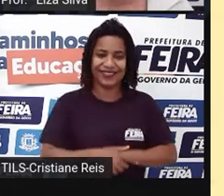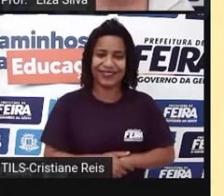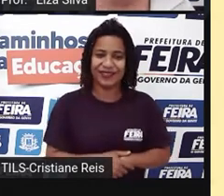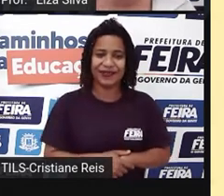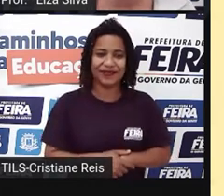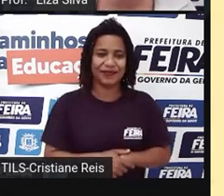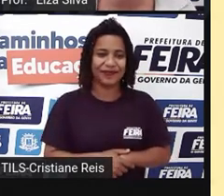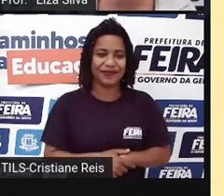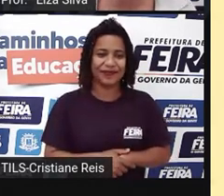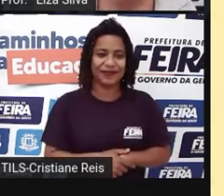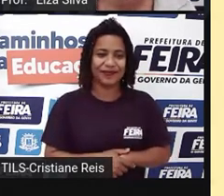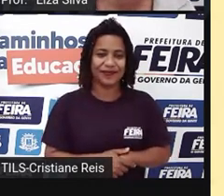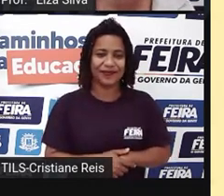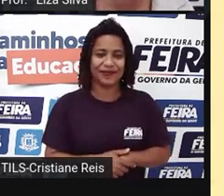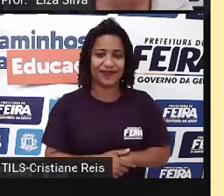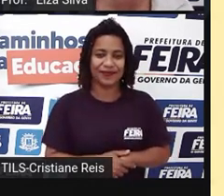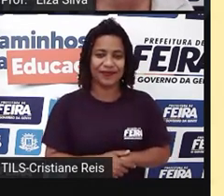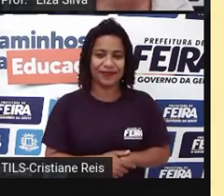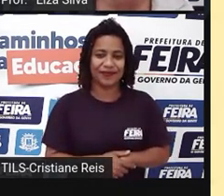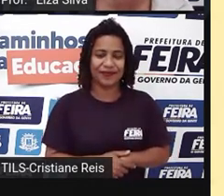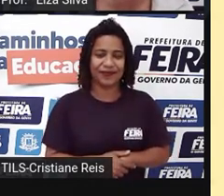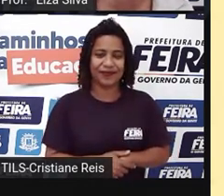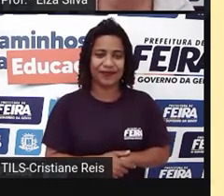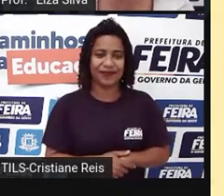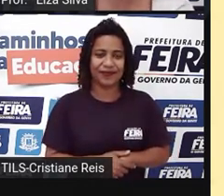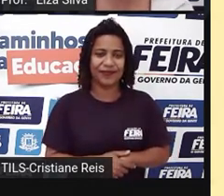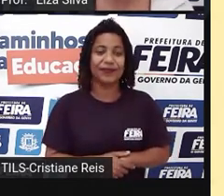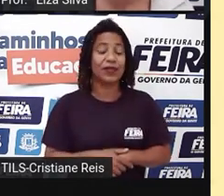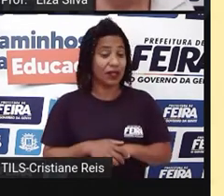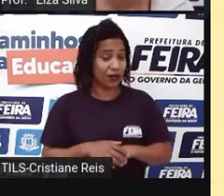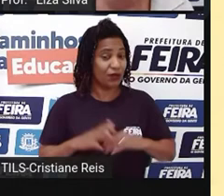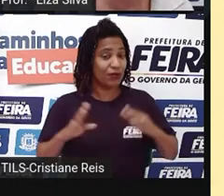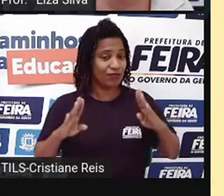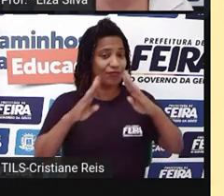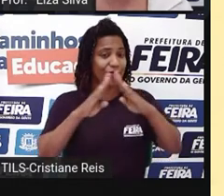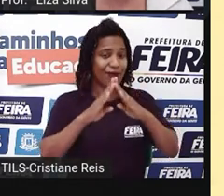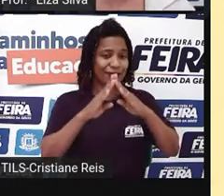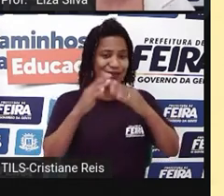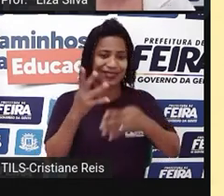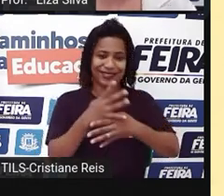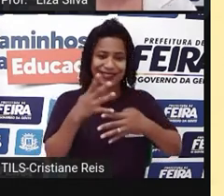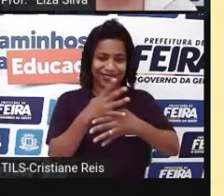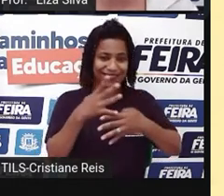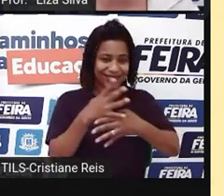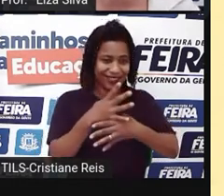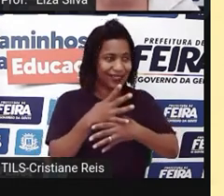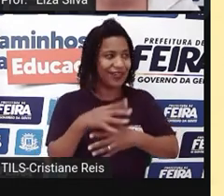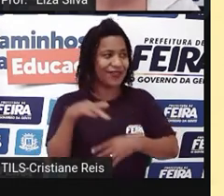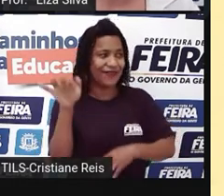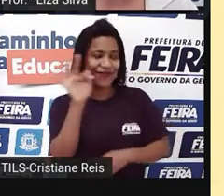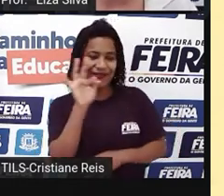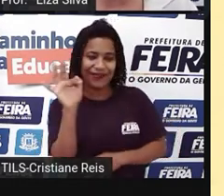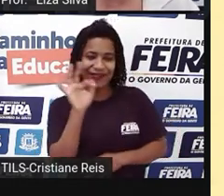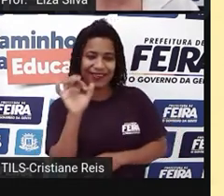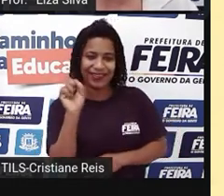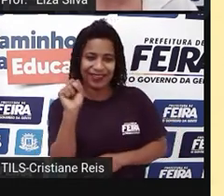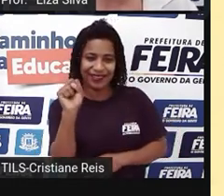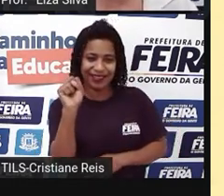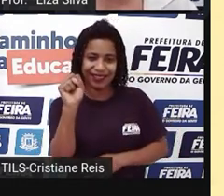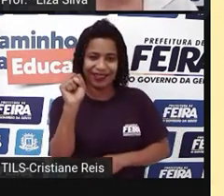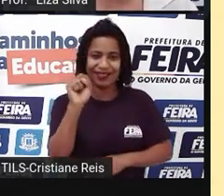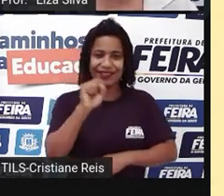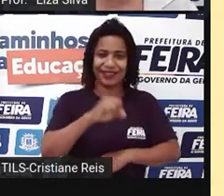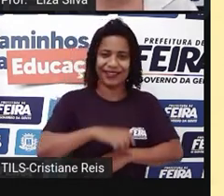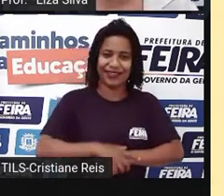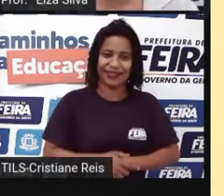Feira de Santana, City. Então, eu moro na cidade de Feira de Santana. I live em Feira